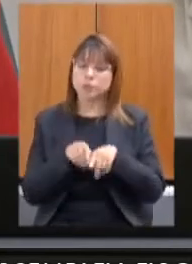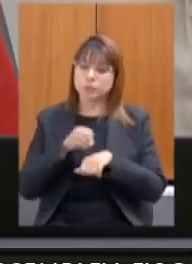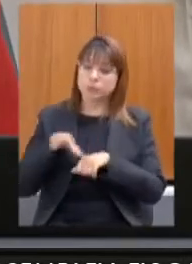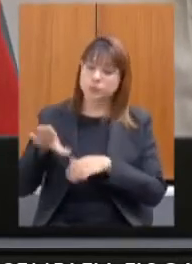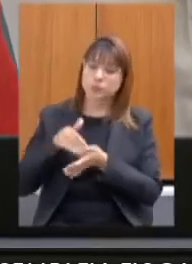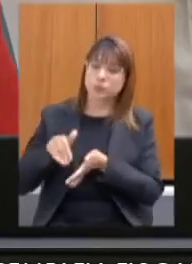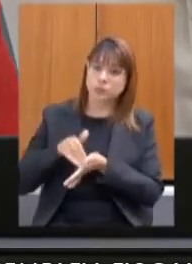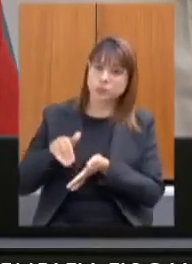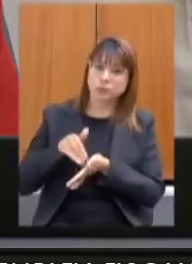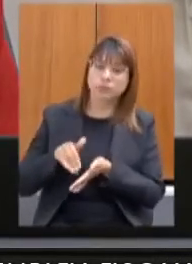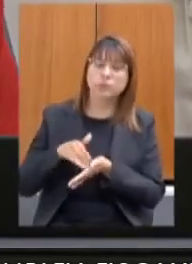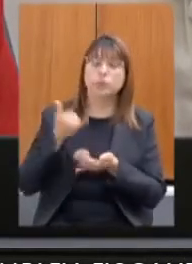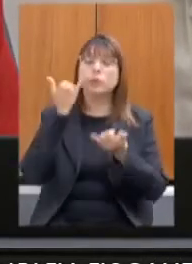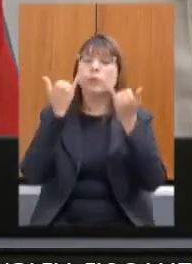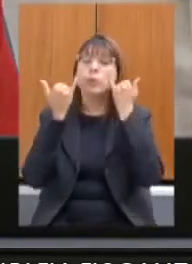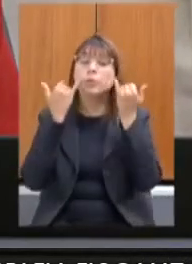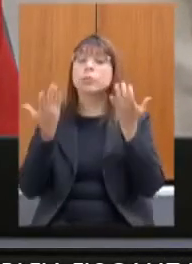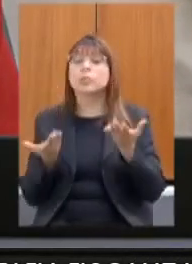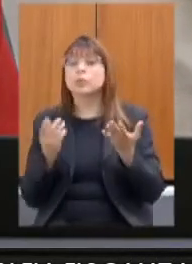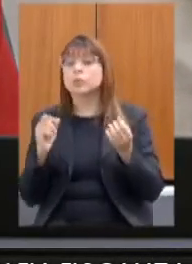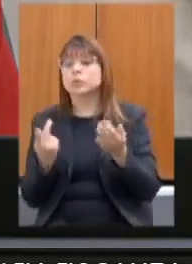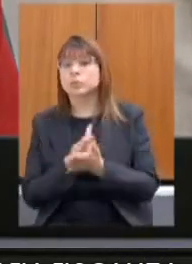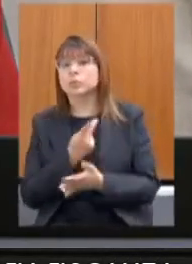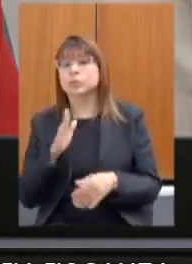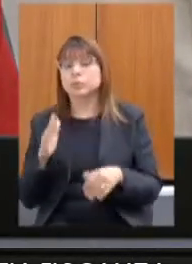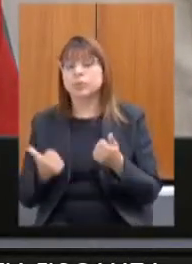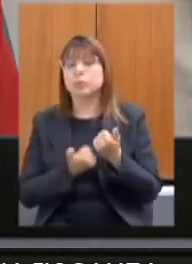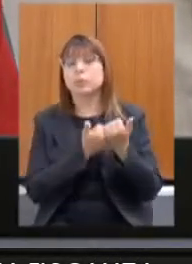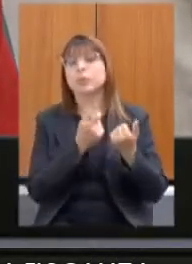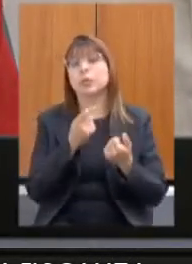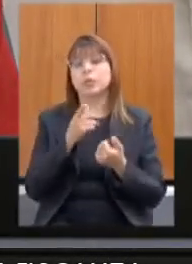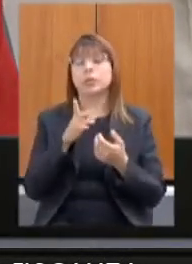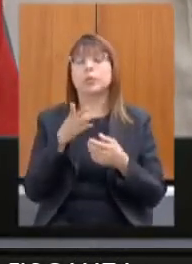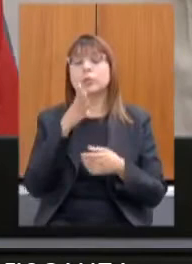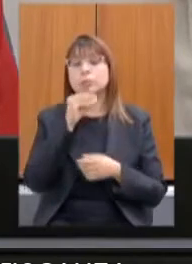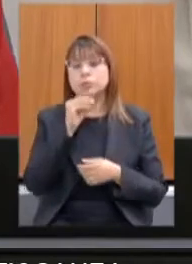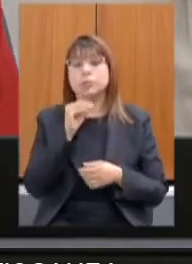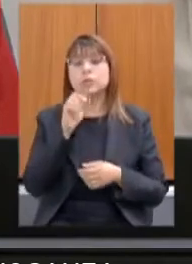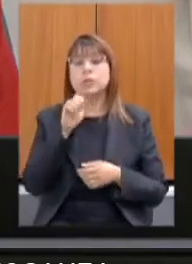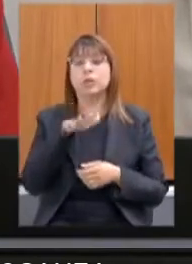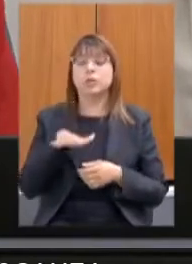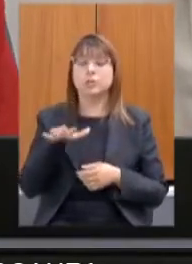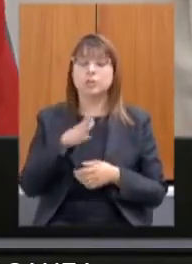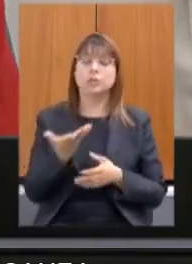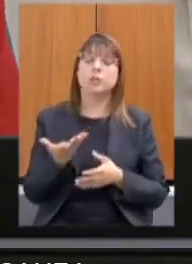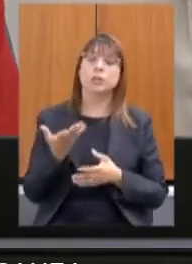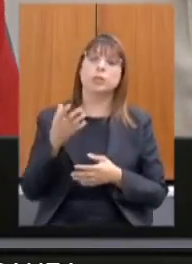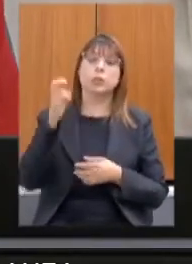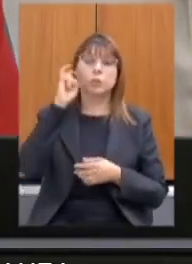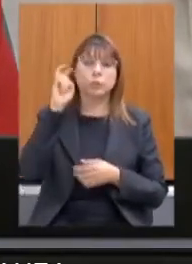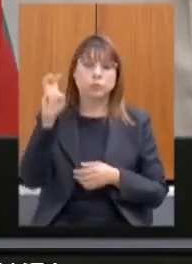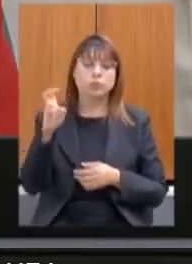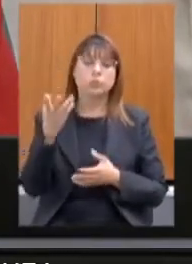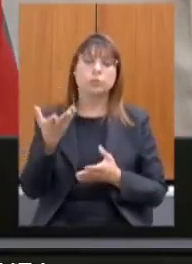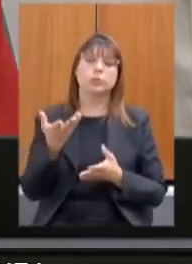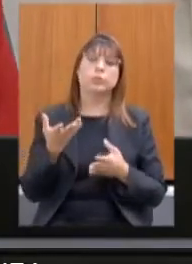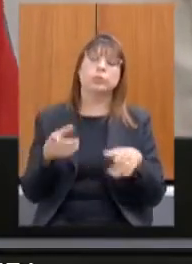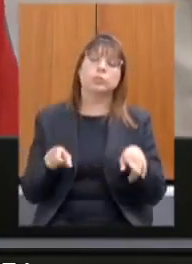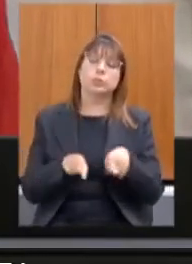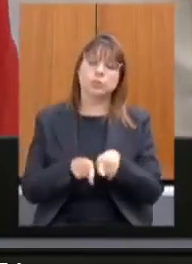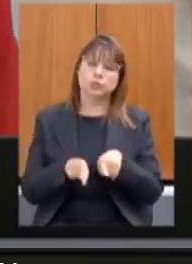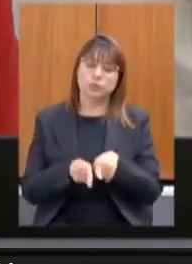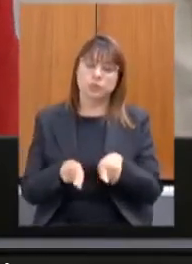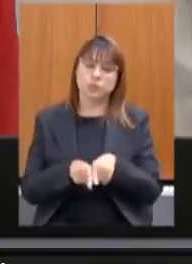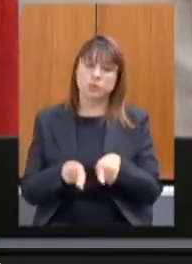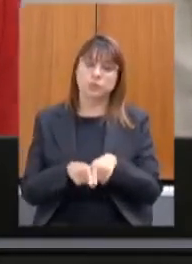CEDES pedido de informações sobre o que foi feito para apoiar os trabalhadores do setor da cultura lazer e entretenimento diante dos impactos da pandemia no